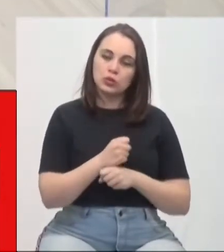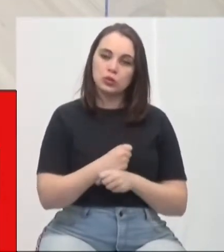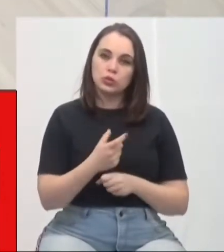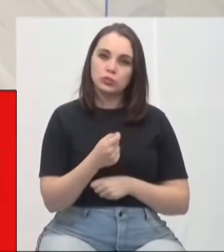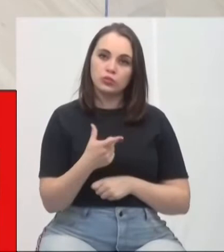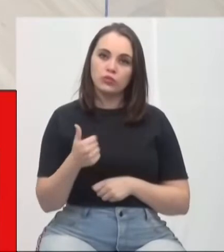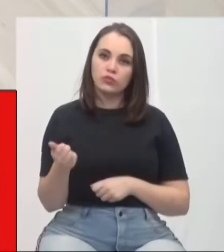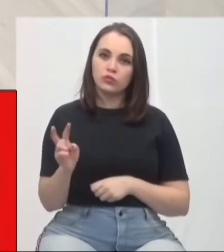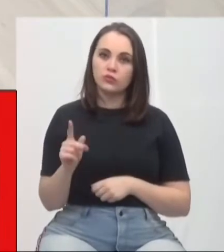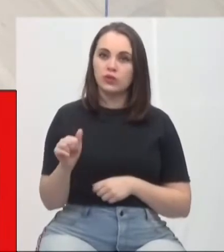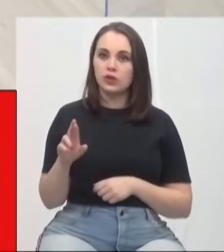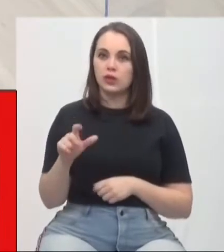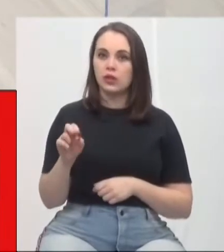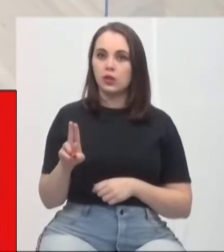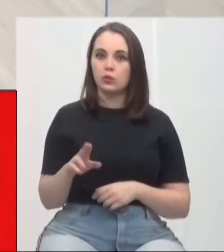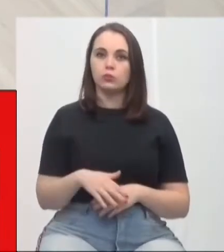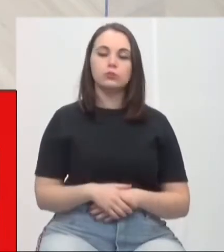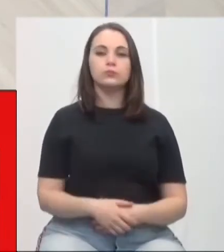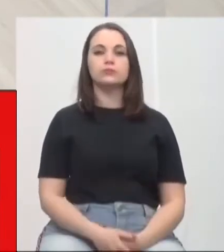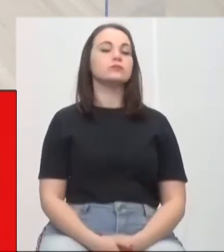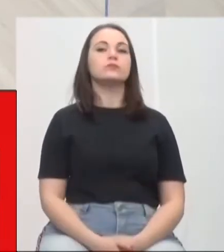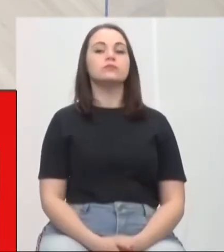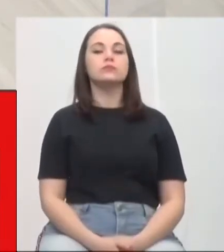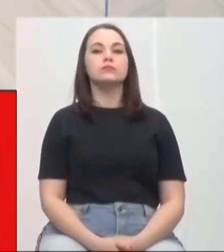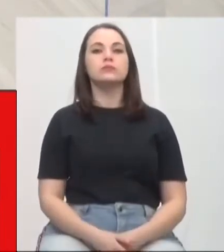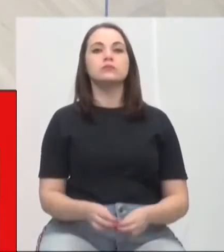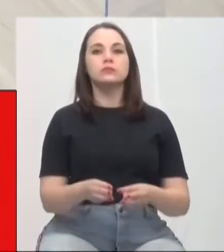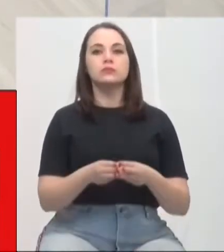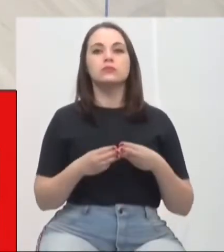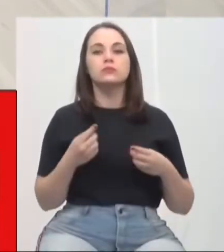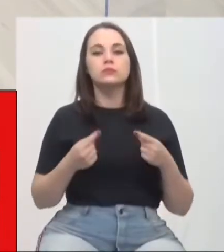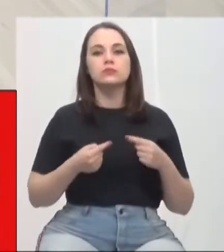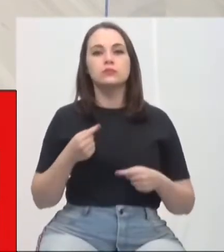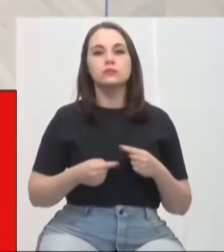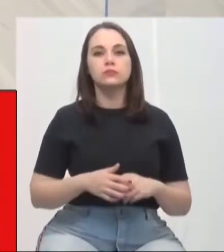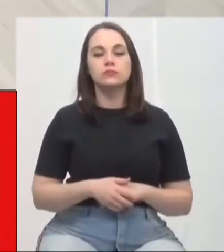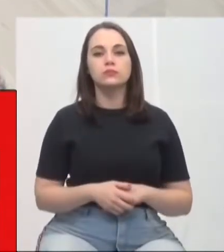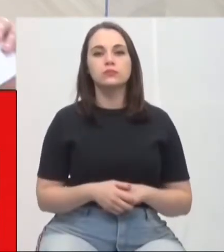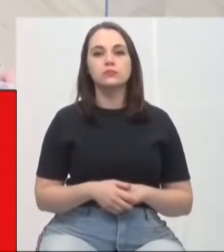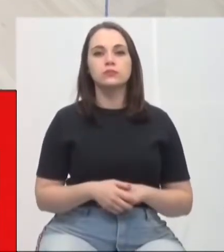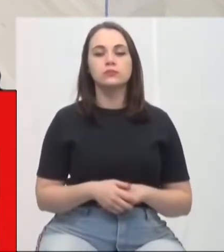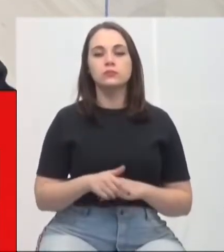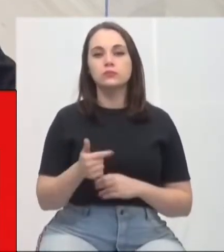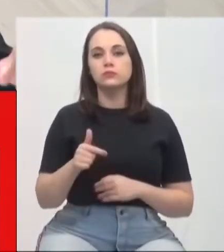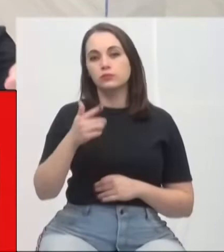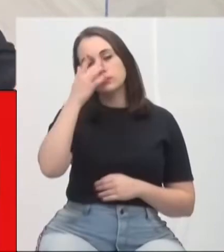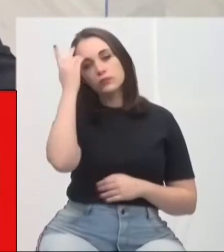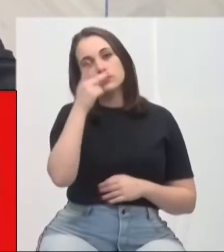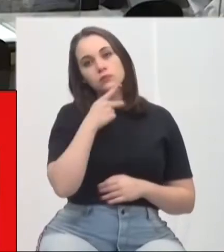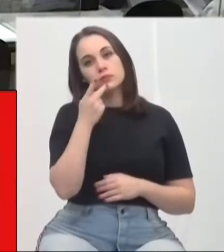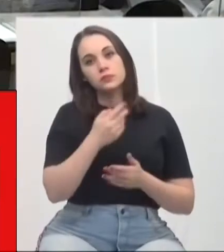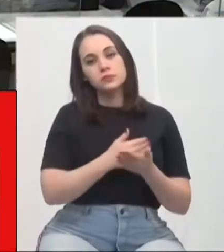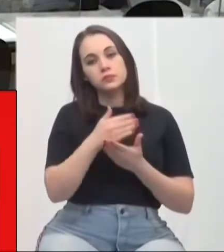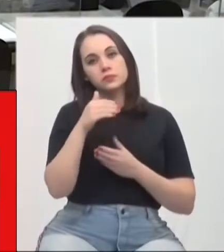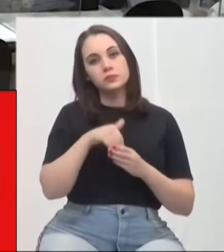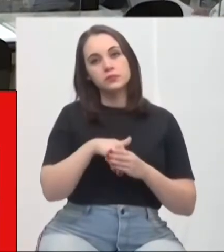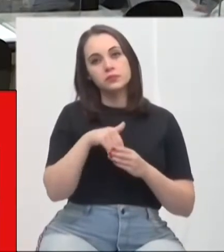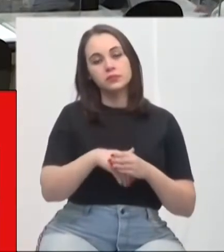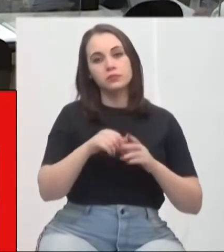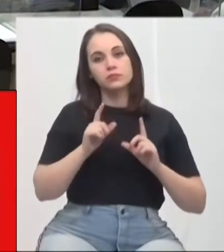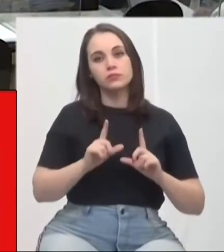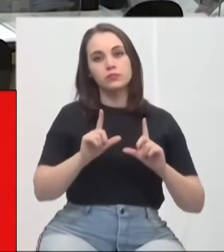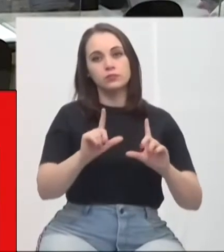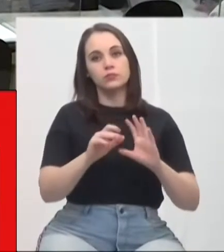vereador Arleu da Silveira, PSDB. A moção está em discussão. Não havendo quem queira discutir, está em